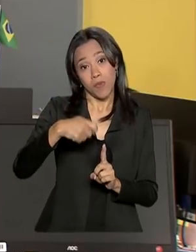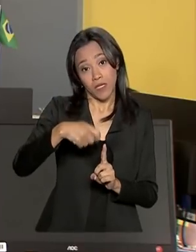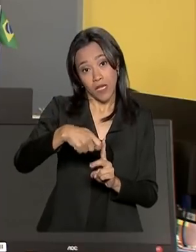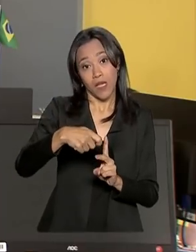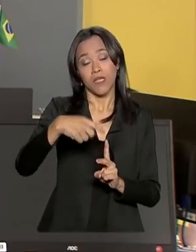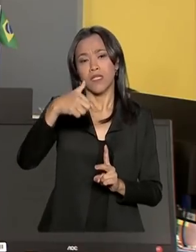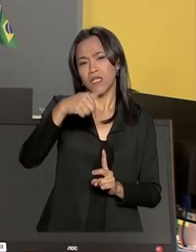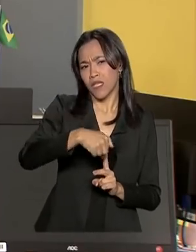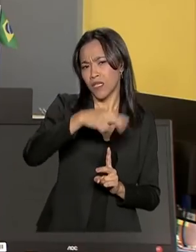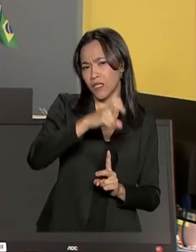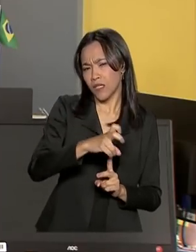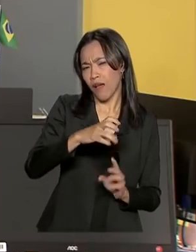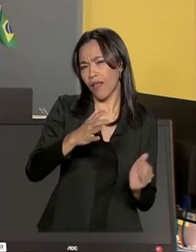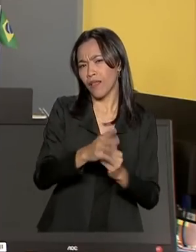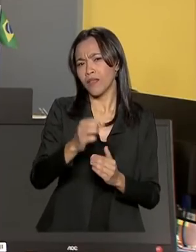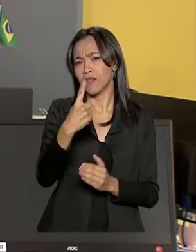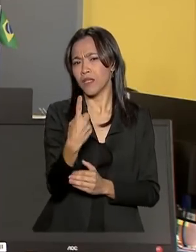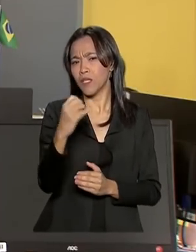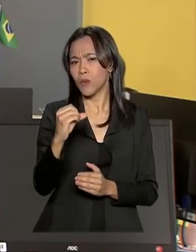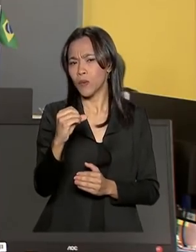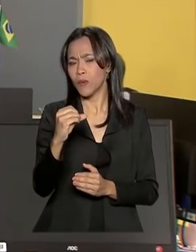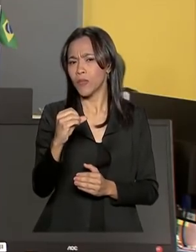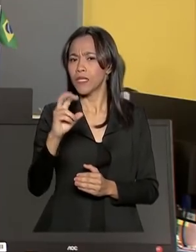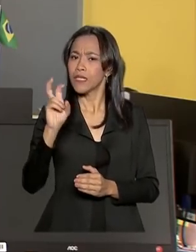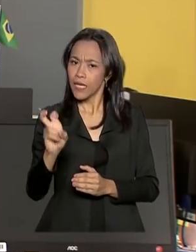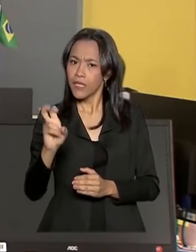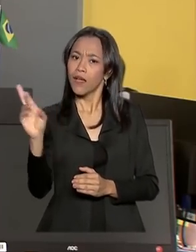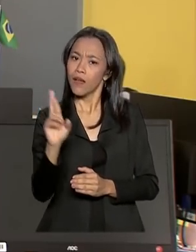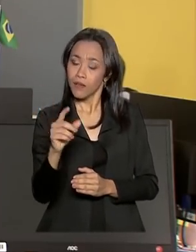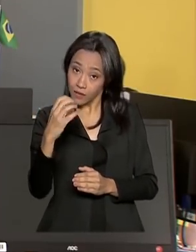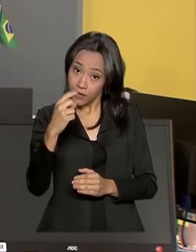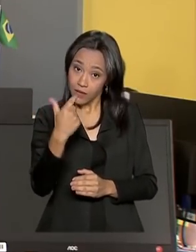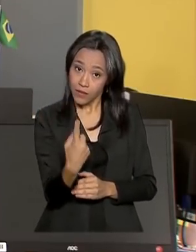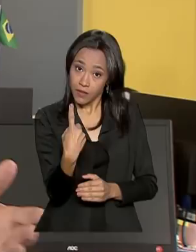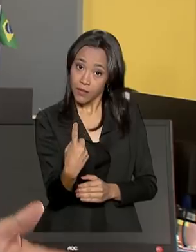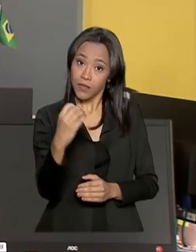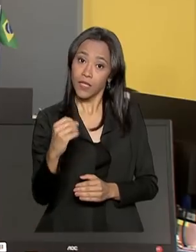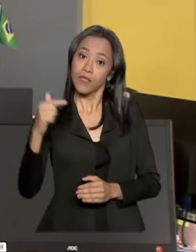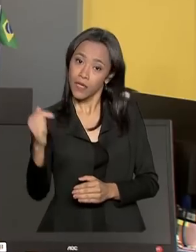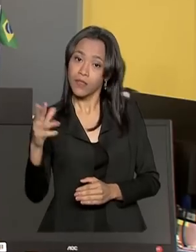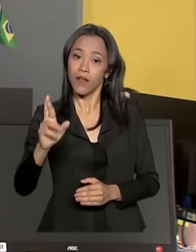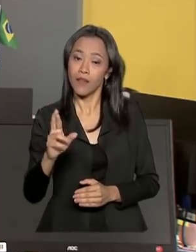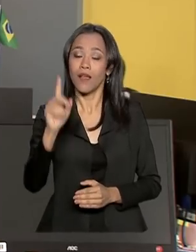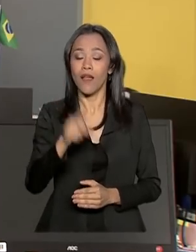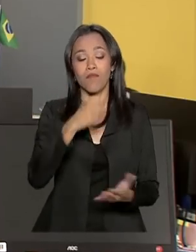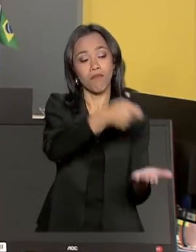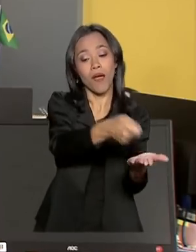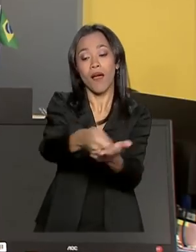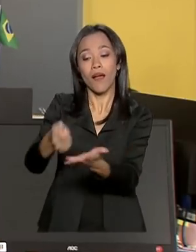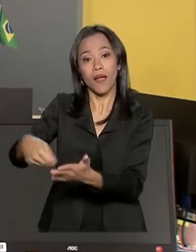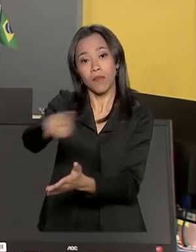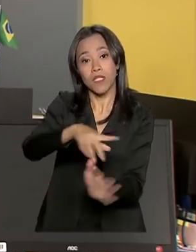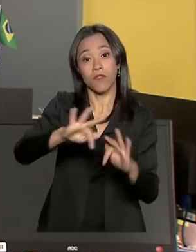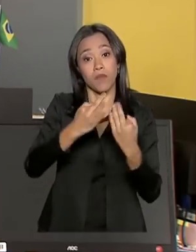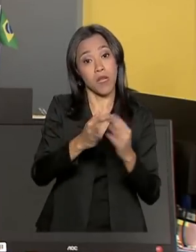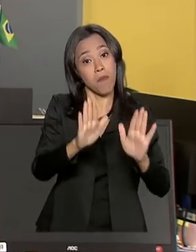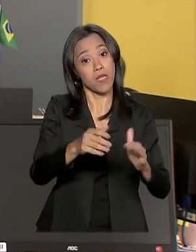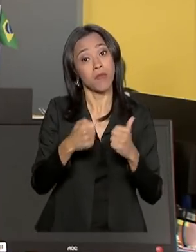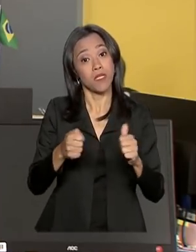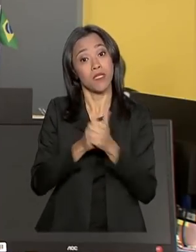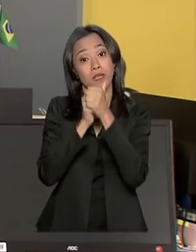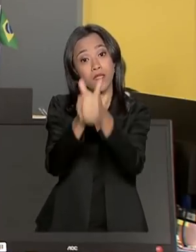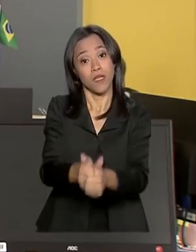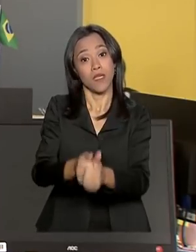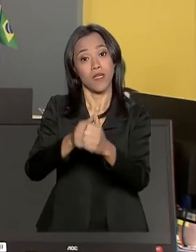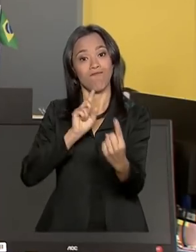85,00 e R 107,00. O dinheiro é pago mensalmente aos beneficiários e, em contrapartida, eles têm que cumprir metas nas áreas de